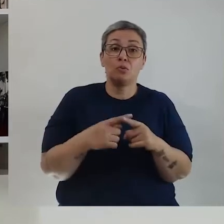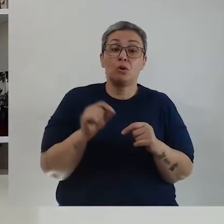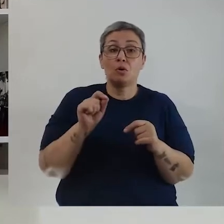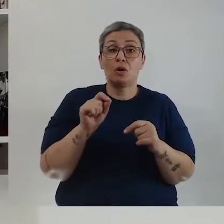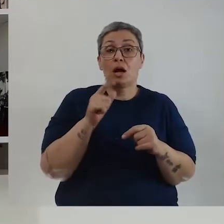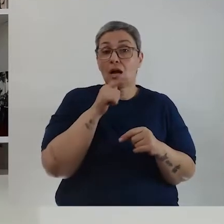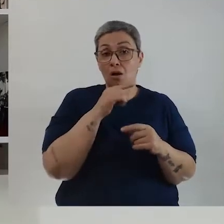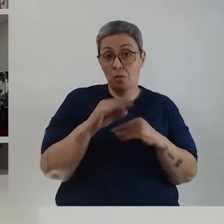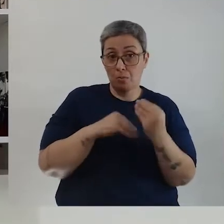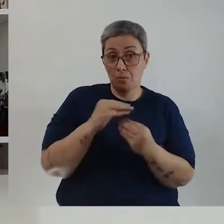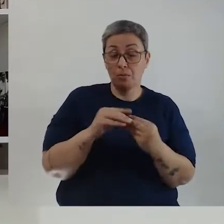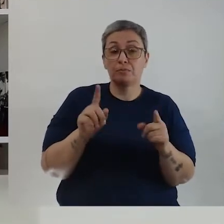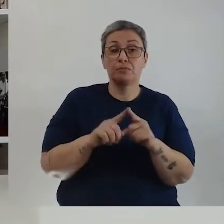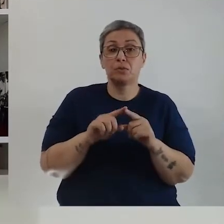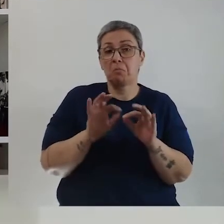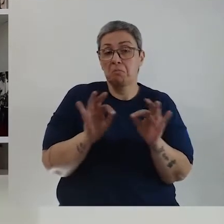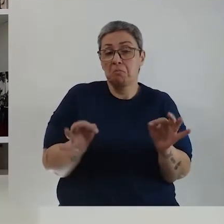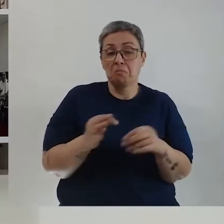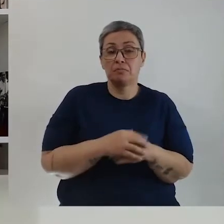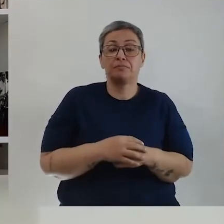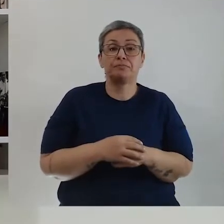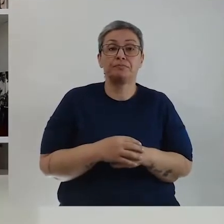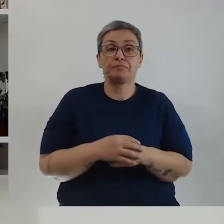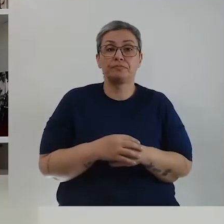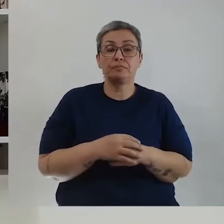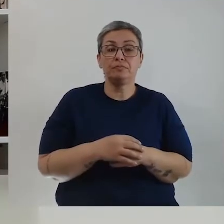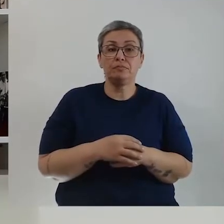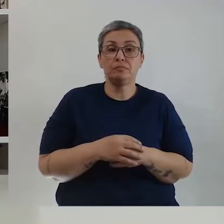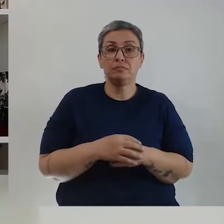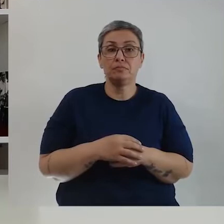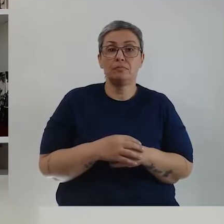O acrílico à base de água. Basicamente é isso.